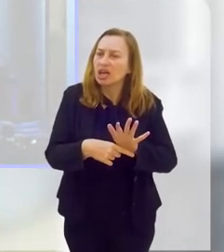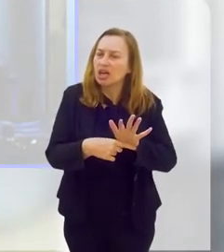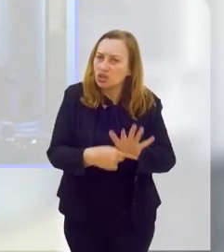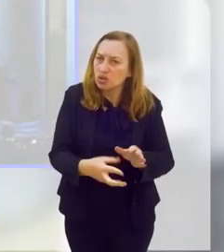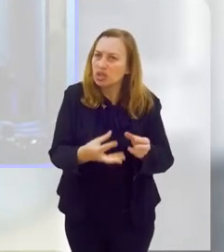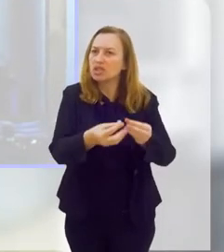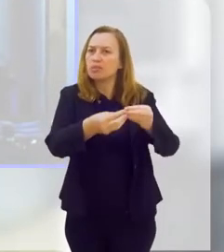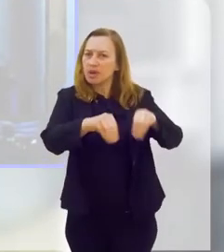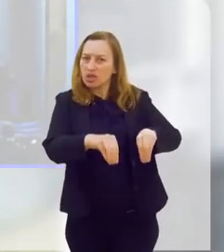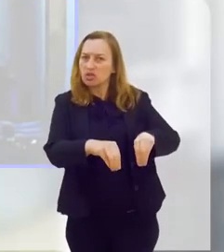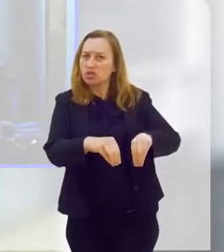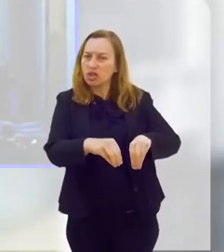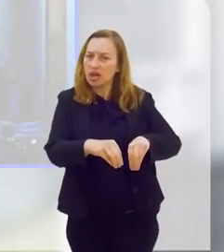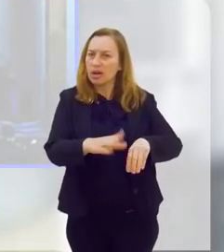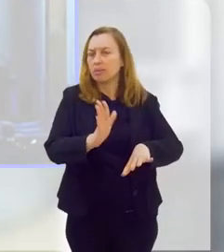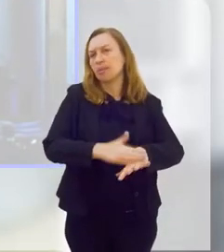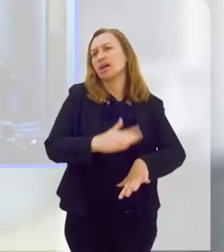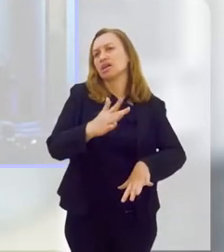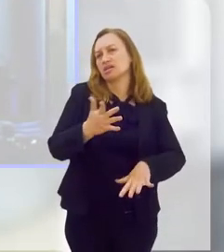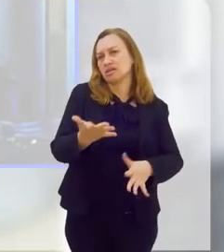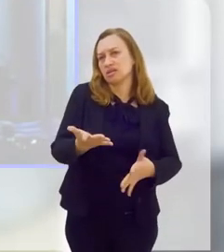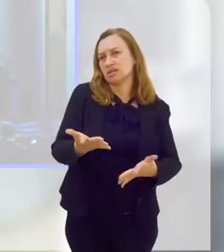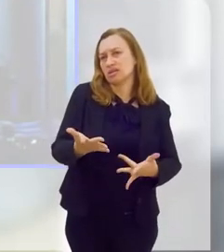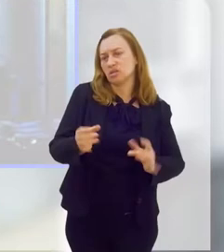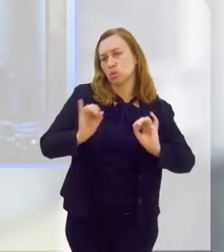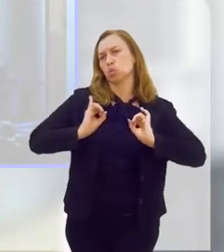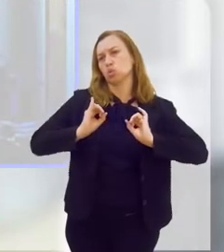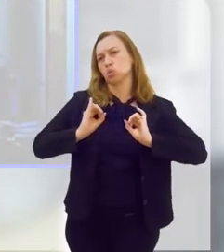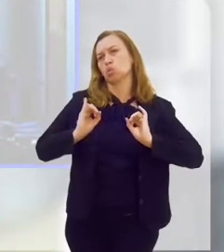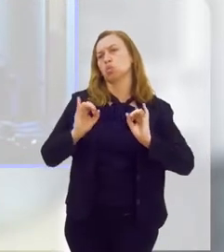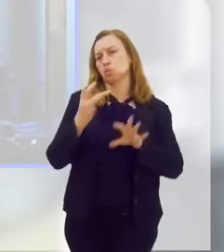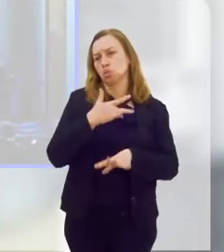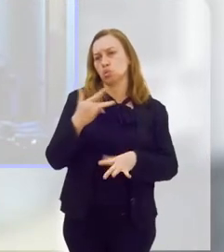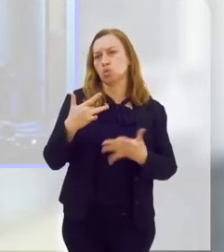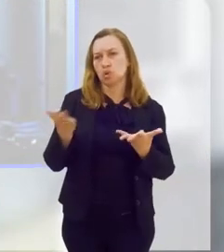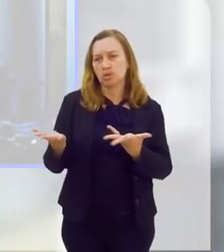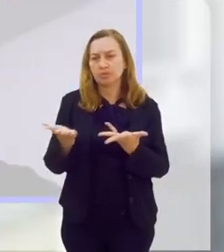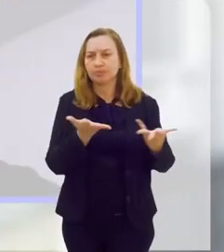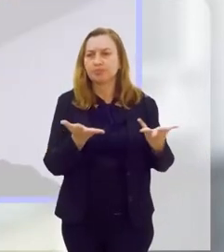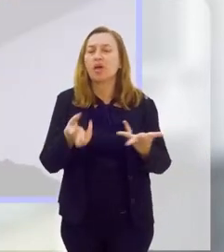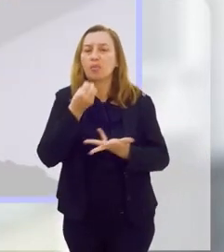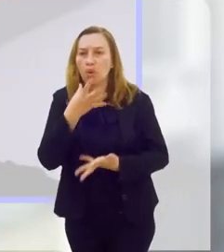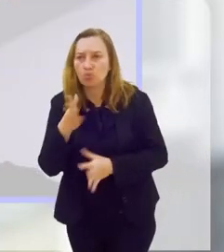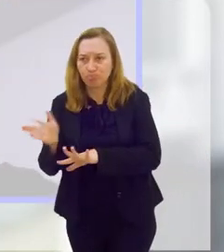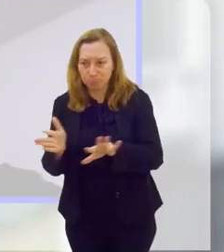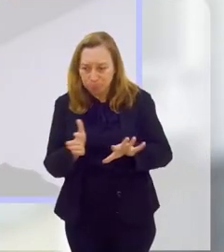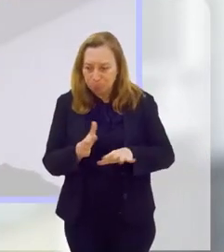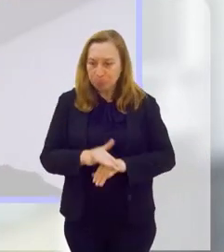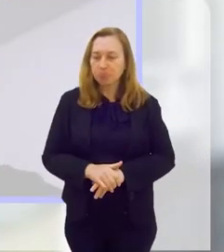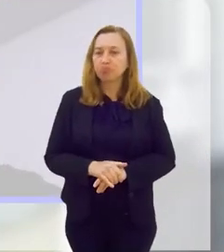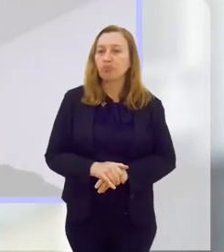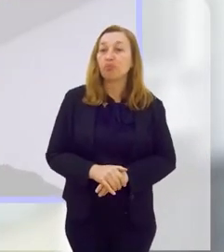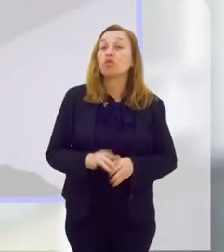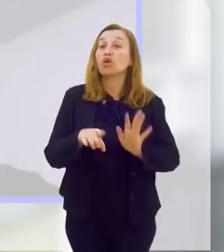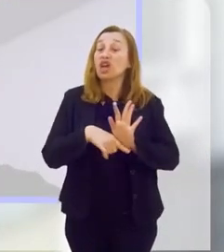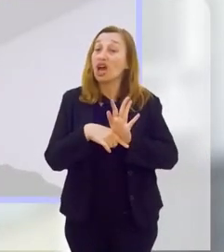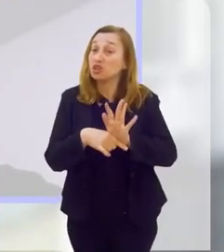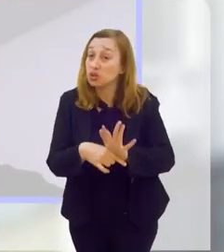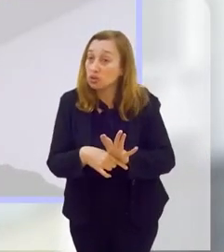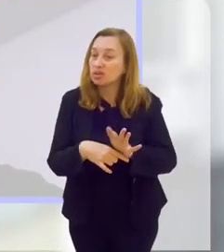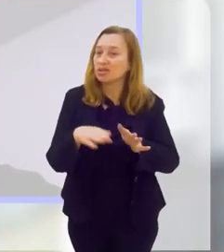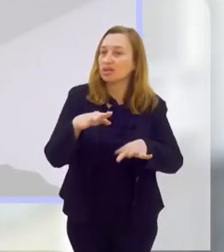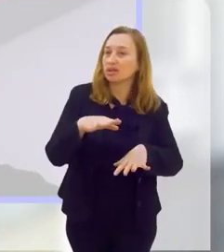se sentir com baixa energia, se sentirem sedentárias ou ficarem sedentárias, doutora? Bom, o que